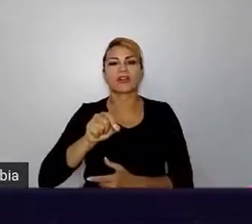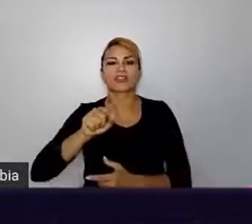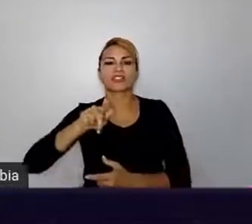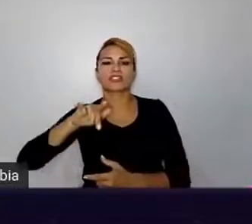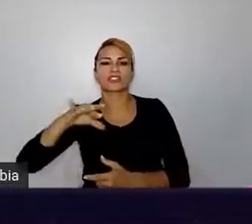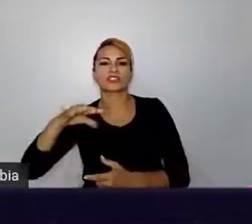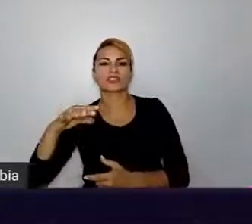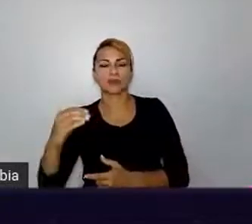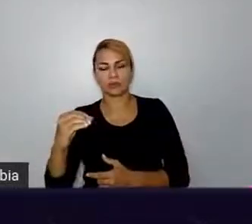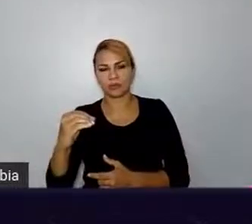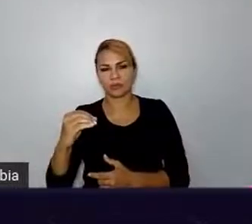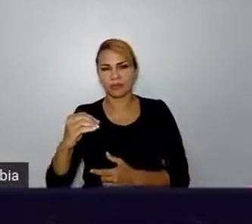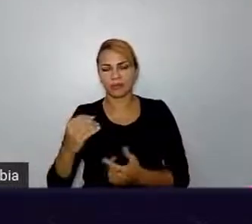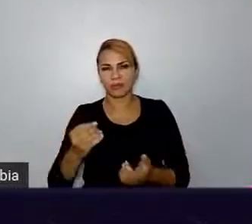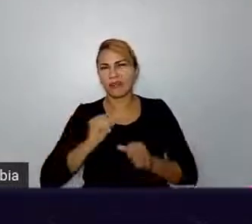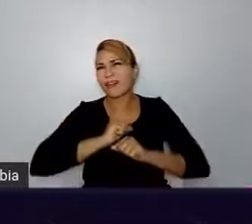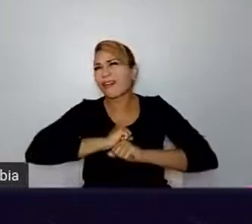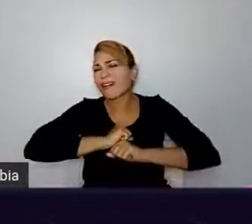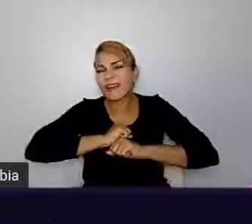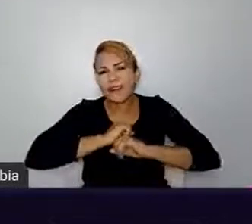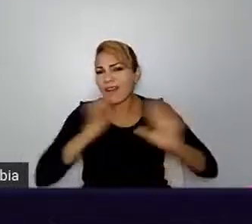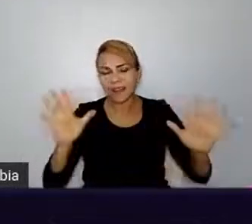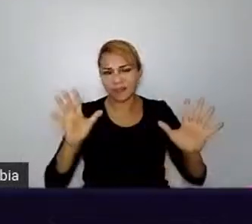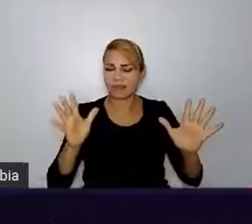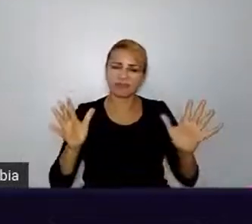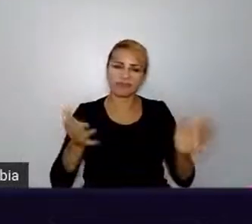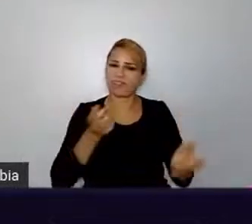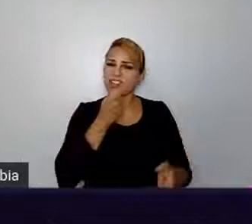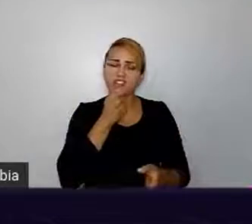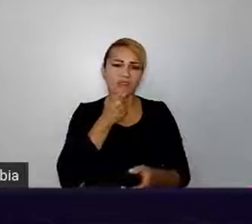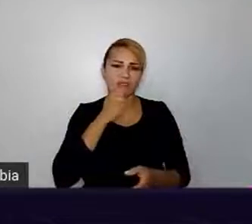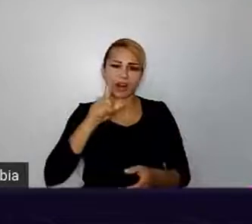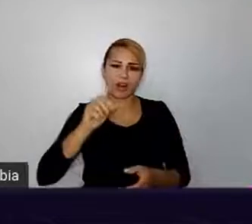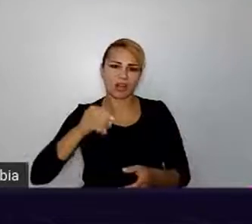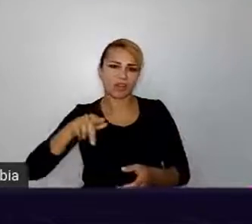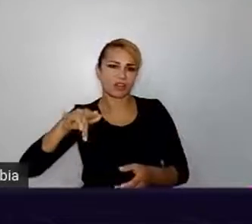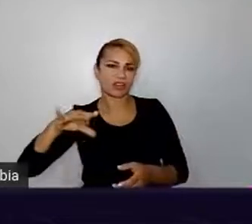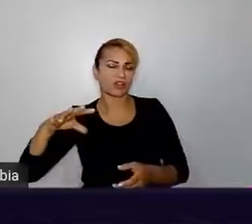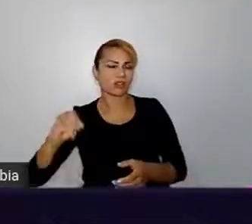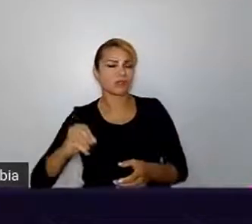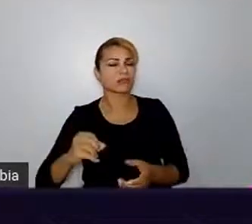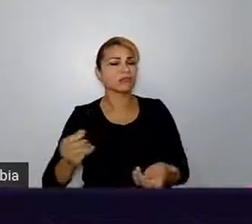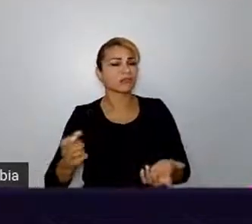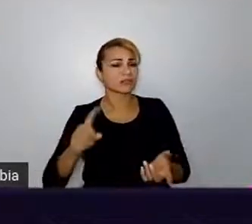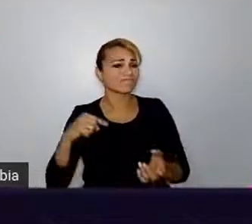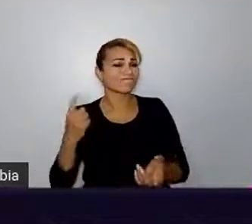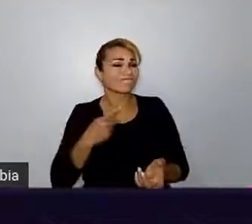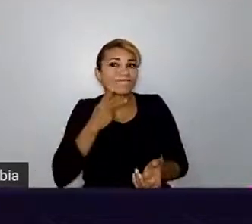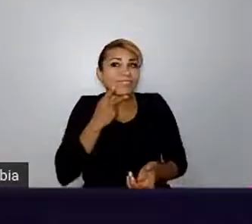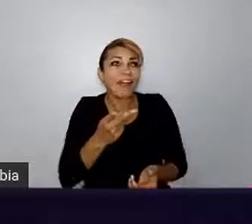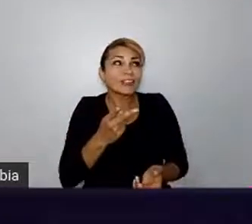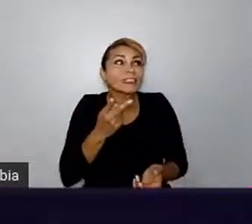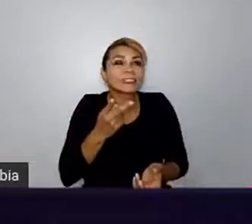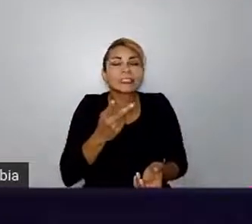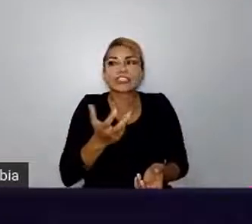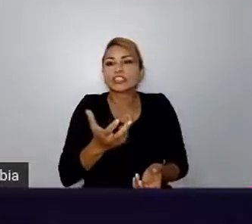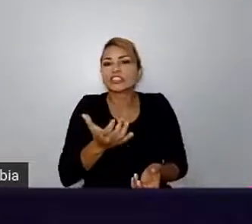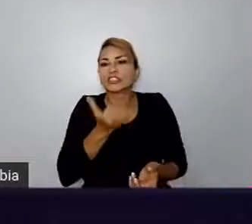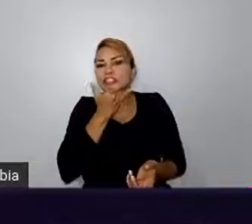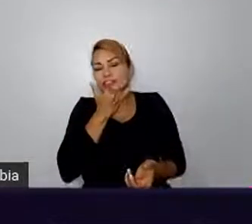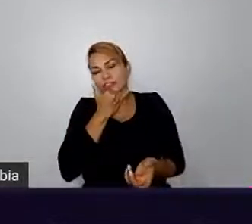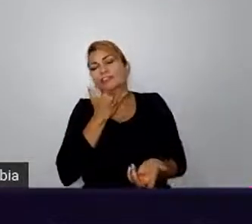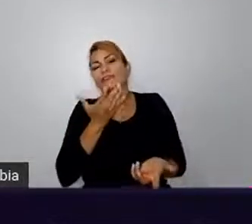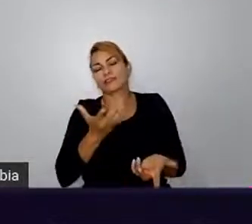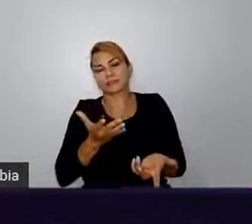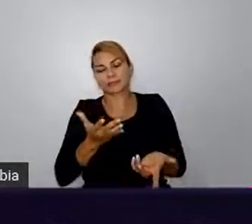Só pela força do hábito mesmo. E a gente tem que abraçar isso, sabe? E se os fantasmas do passado voltarem,